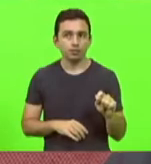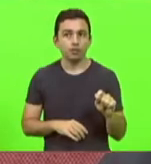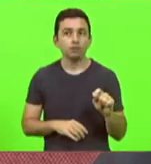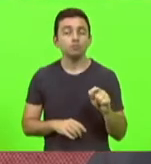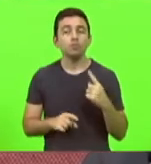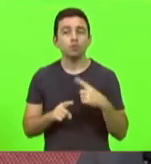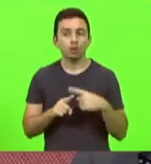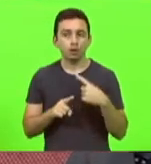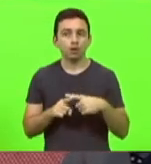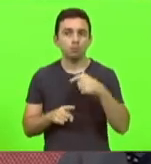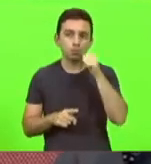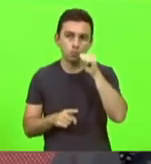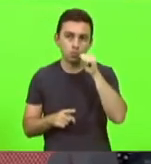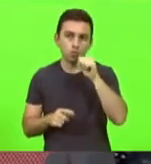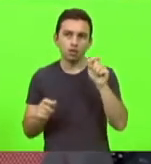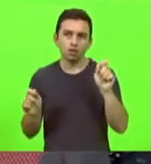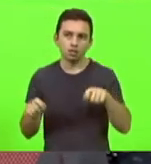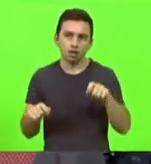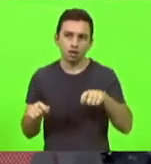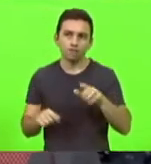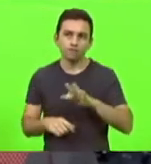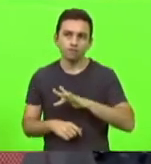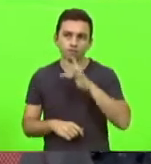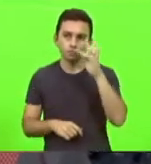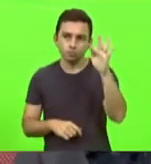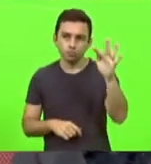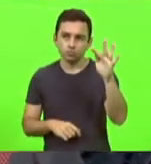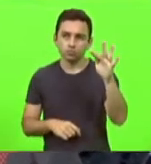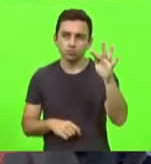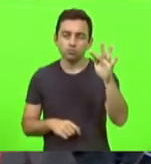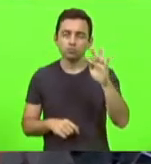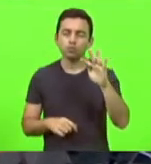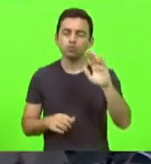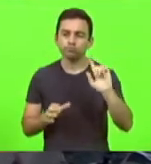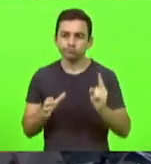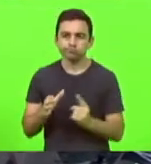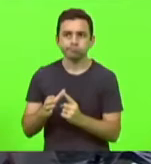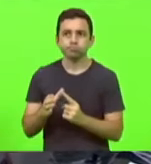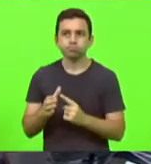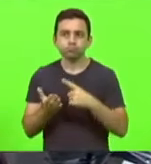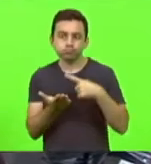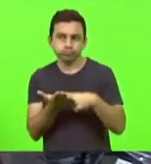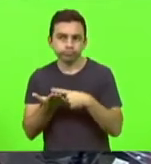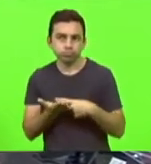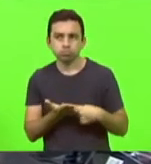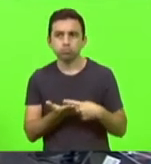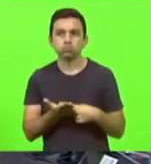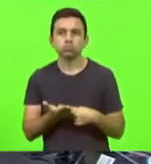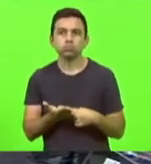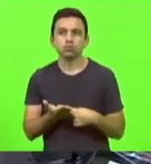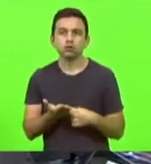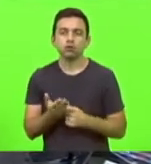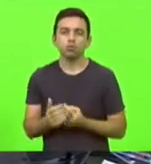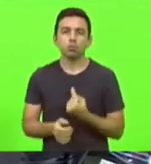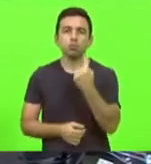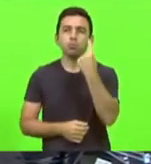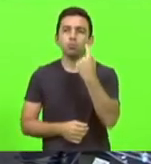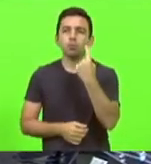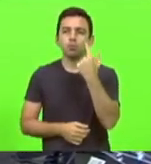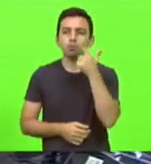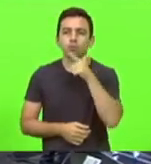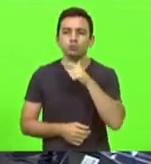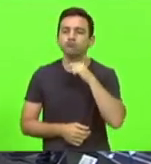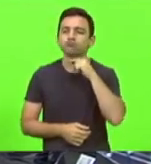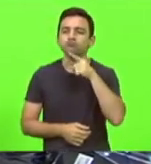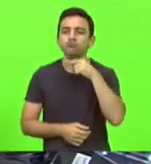mulheres possam, espaço futuro, serem incluídas nos acordos. Candidaturas a bolsas únicas aqui não têm êxito numa